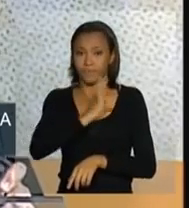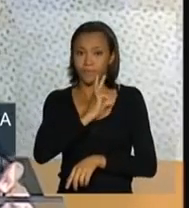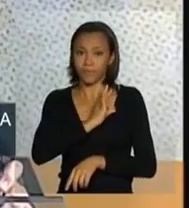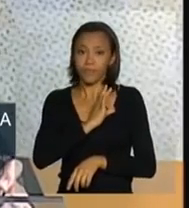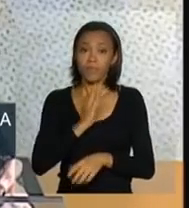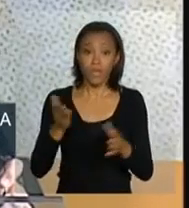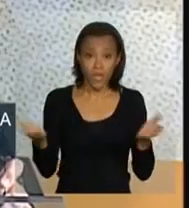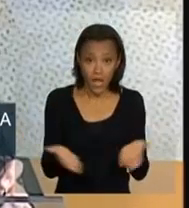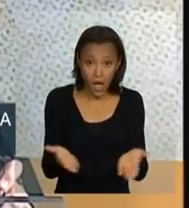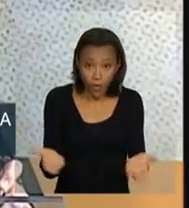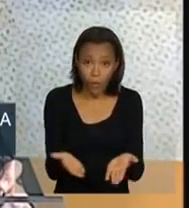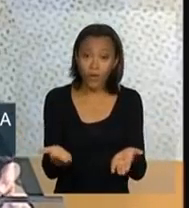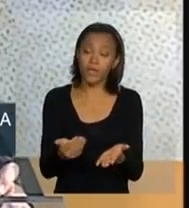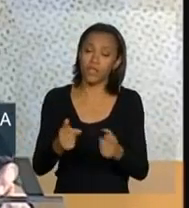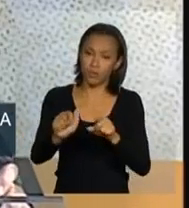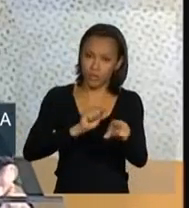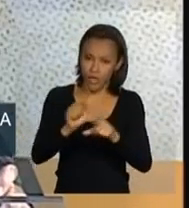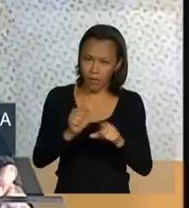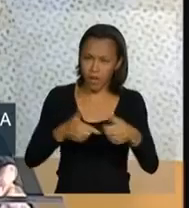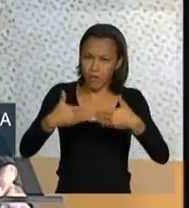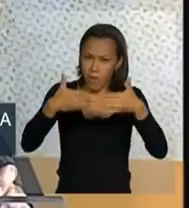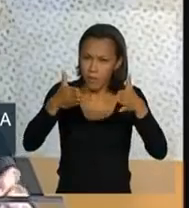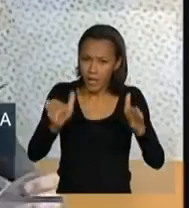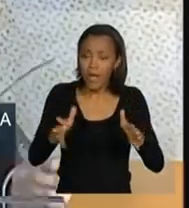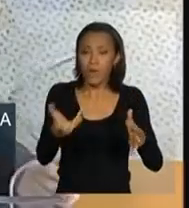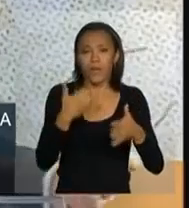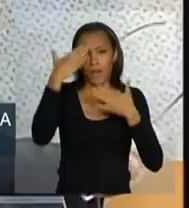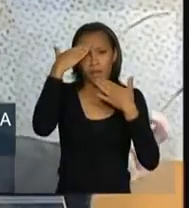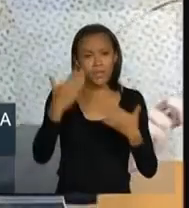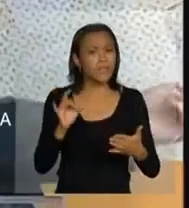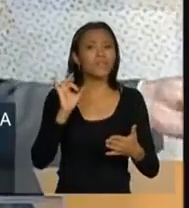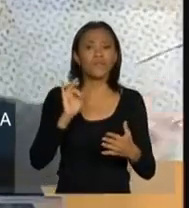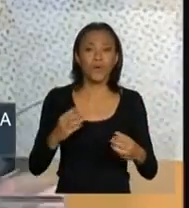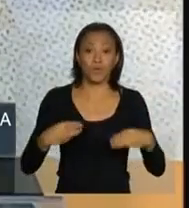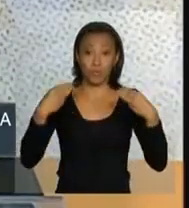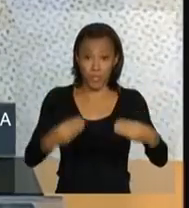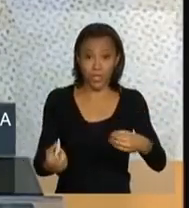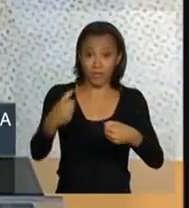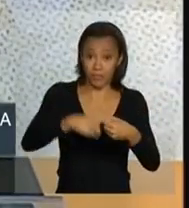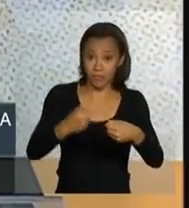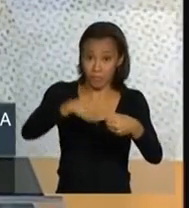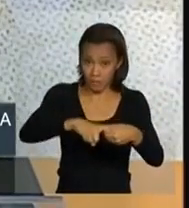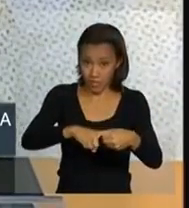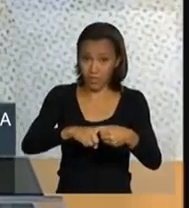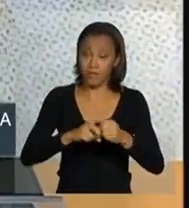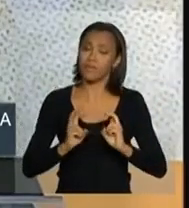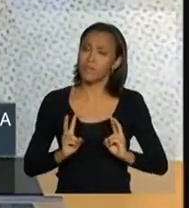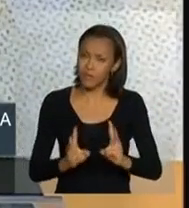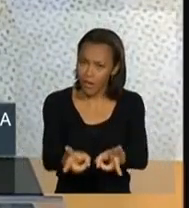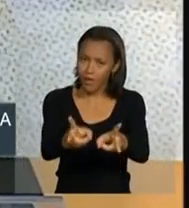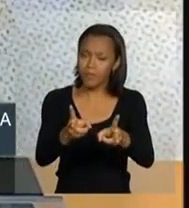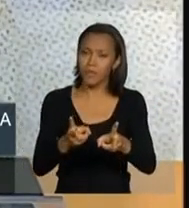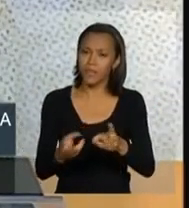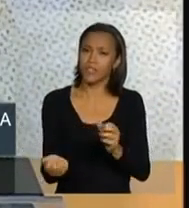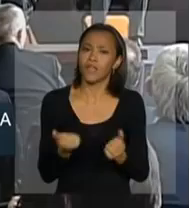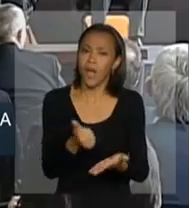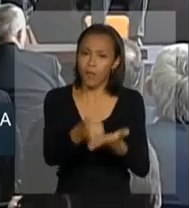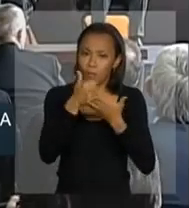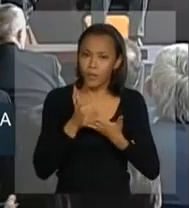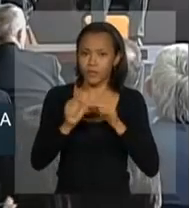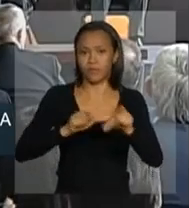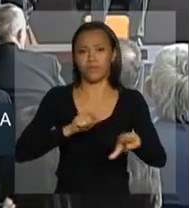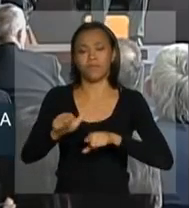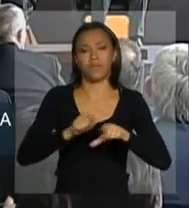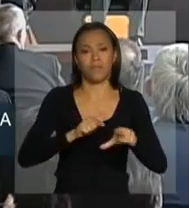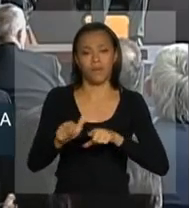agora, das ações que se colocarão, eu quero agradecer não só os ministérios parceiros, sempre companheiros e presentes